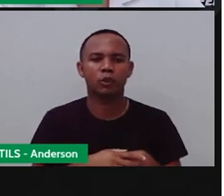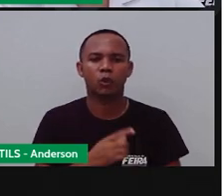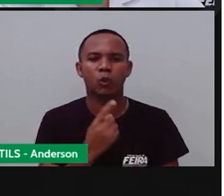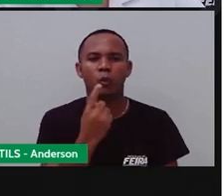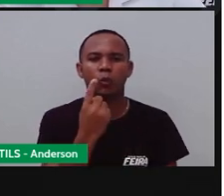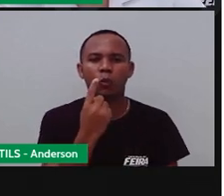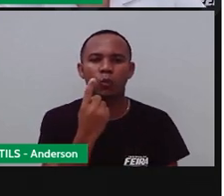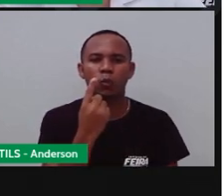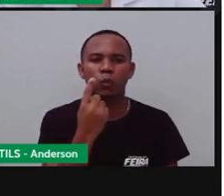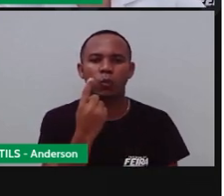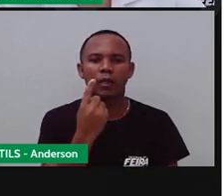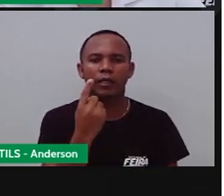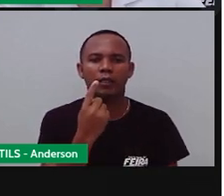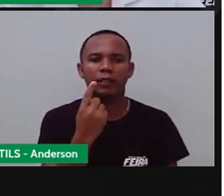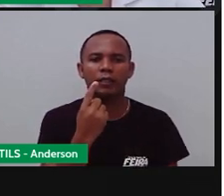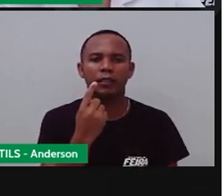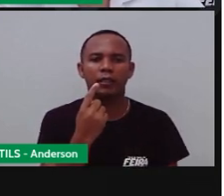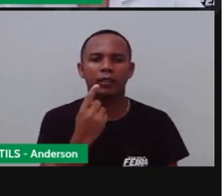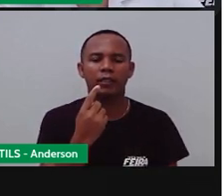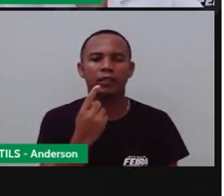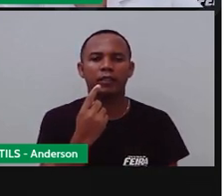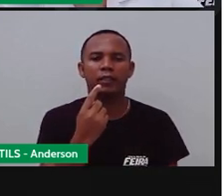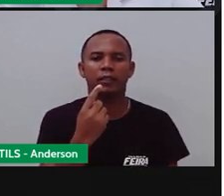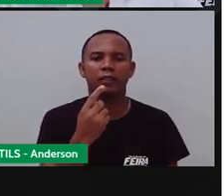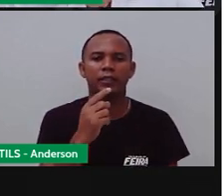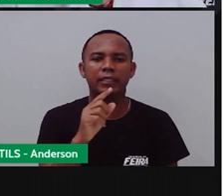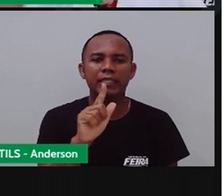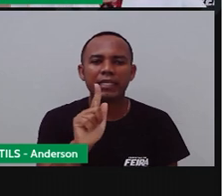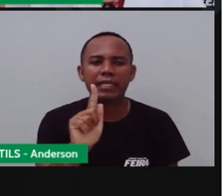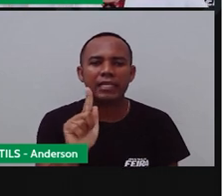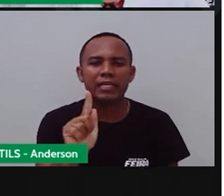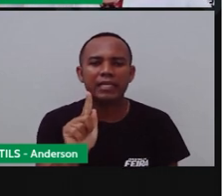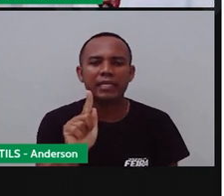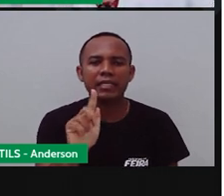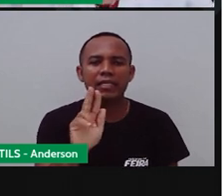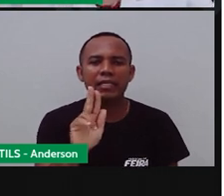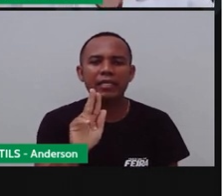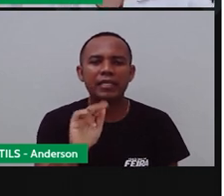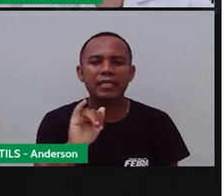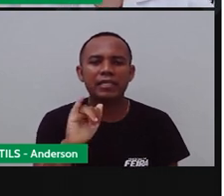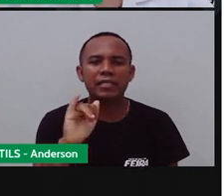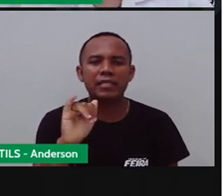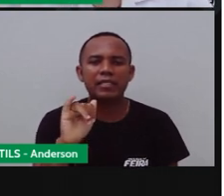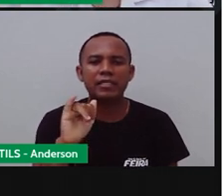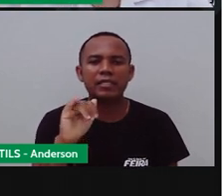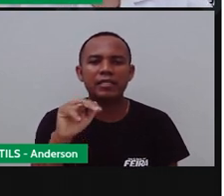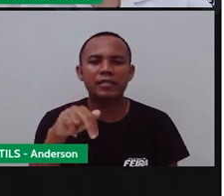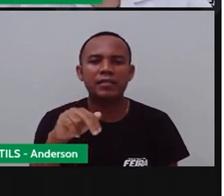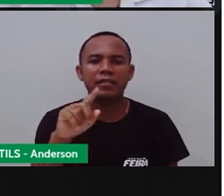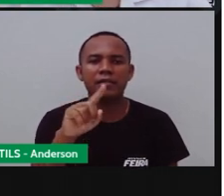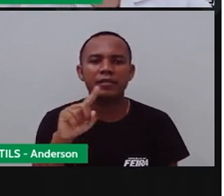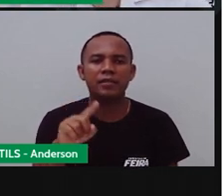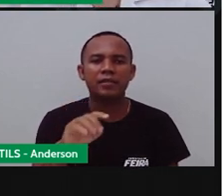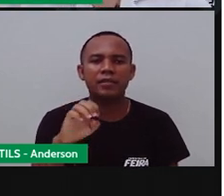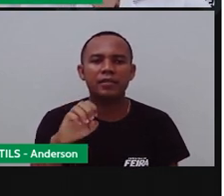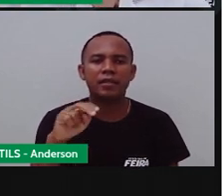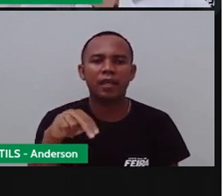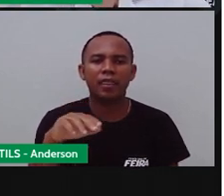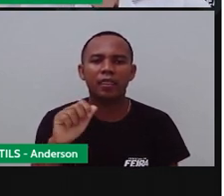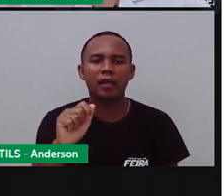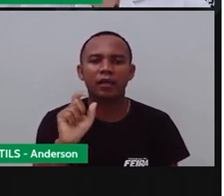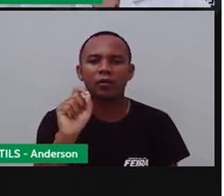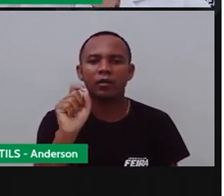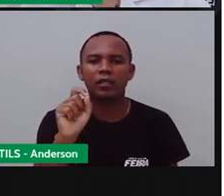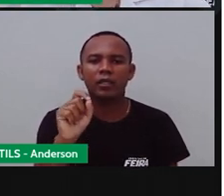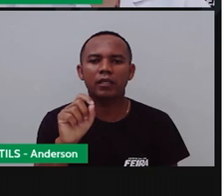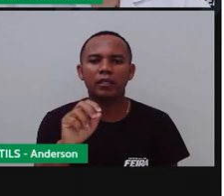Anderson, né? São o quê? Quinze dias, né? Os... Tem alguns responsáveis aí de vocês, os pais,